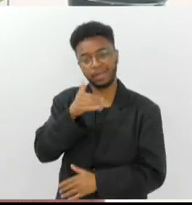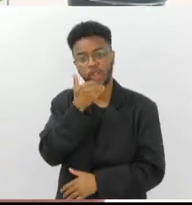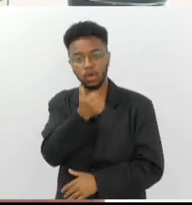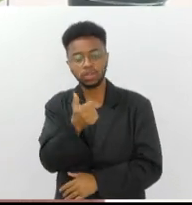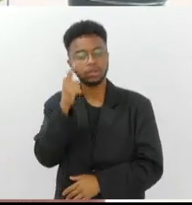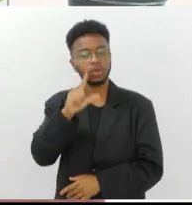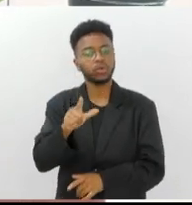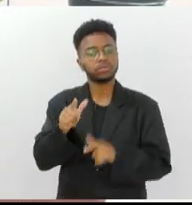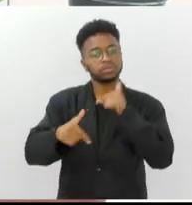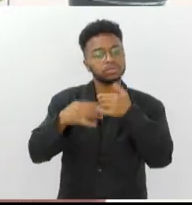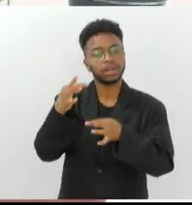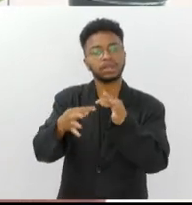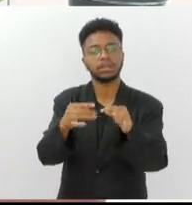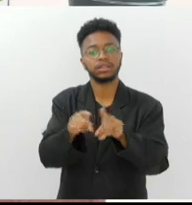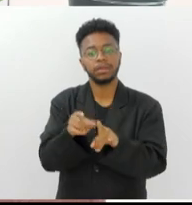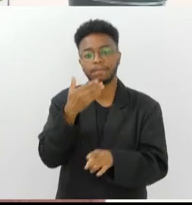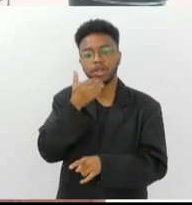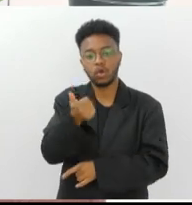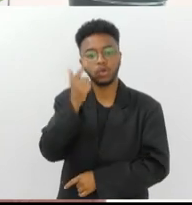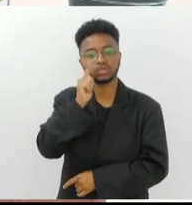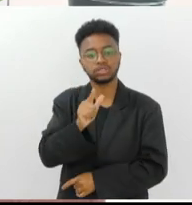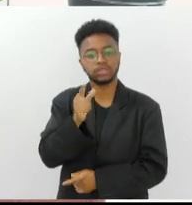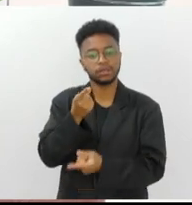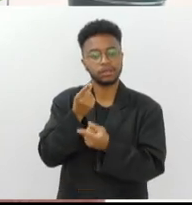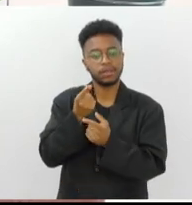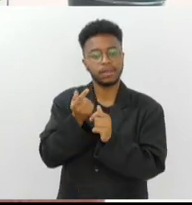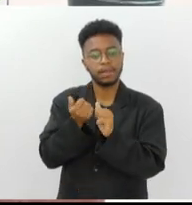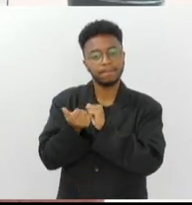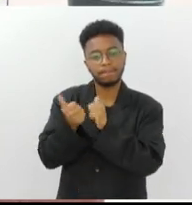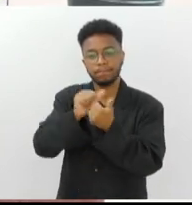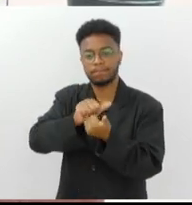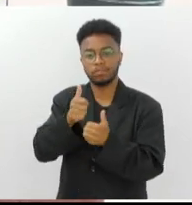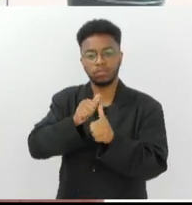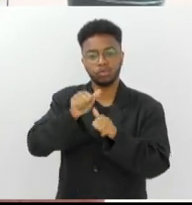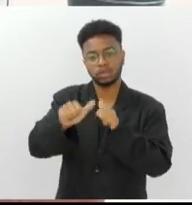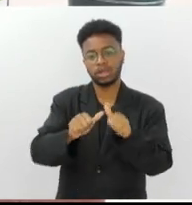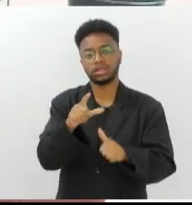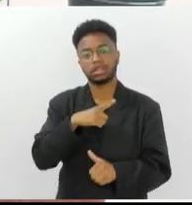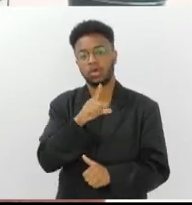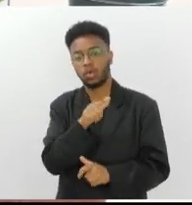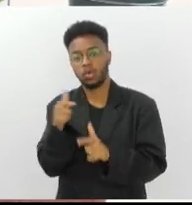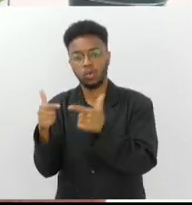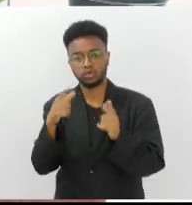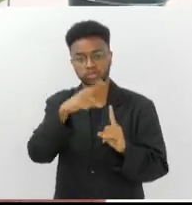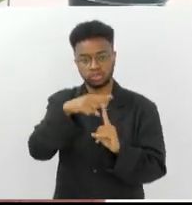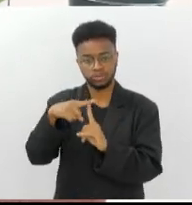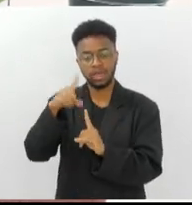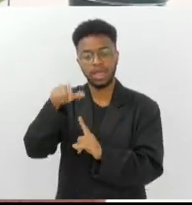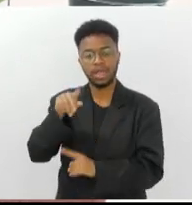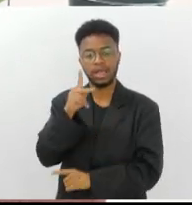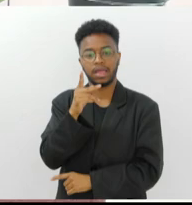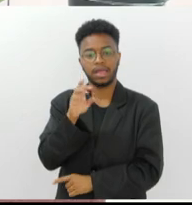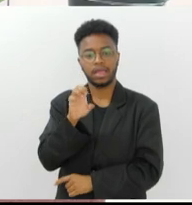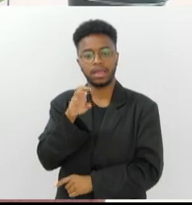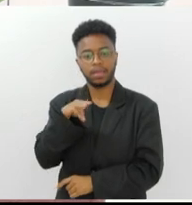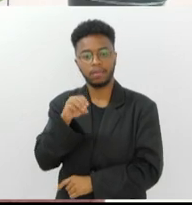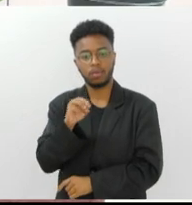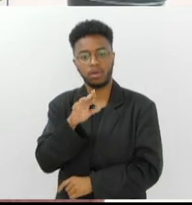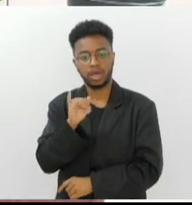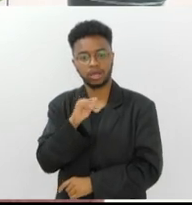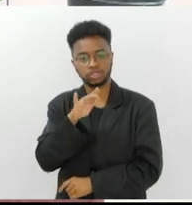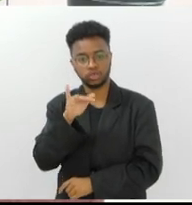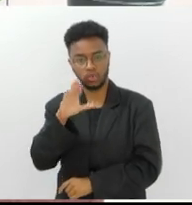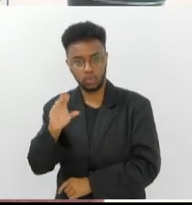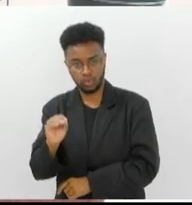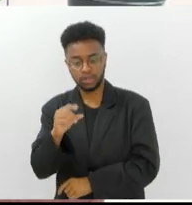tratado e melhor a possibilidade de reversão. Existem outros tipos de AVC, que é o AVC hemorrágico. 20% dos AVCs são os